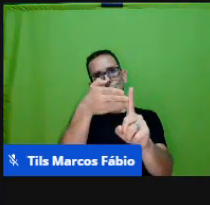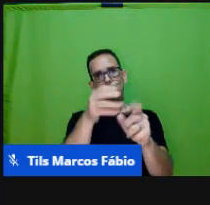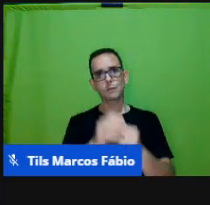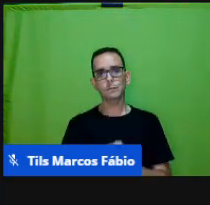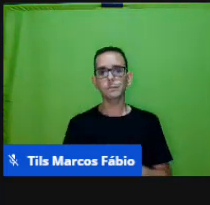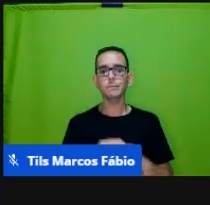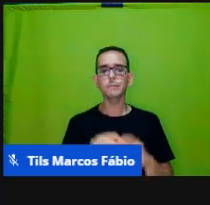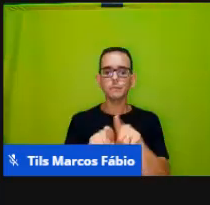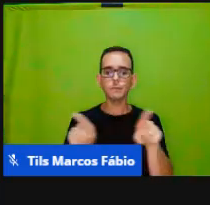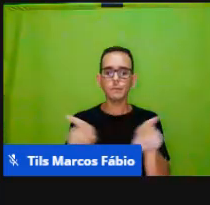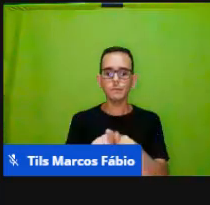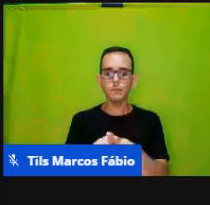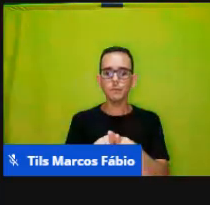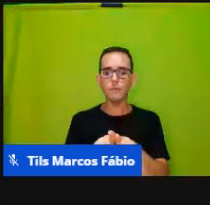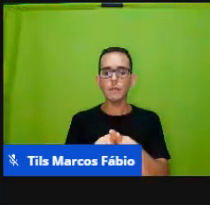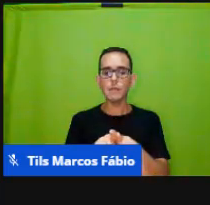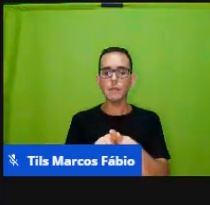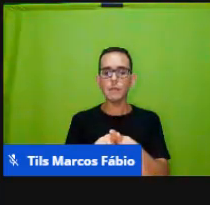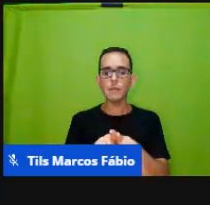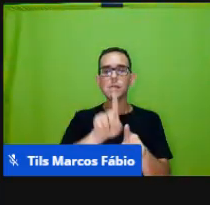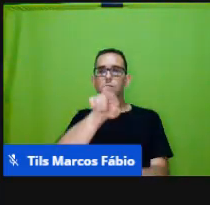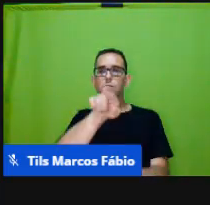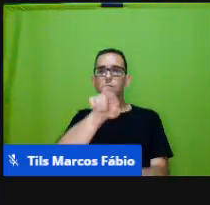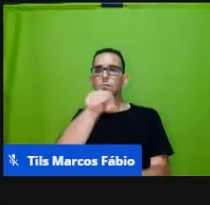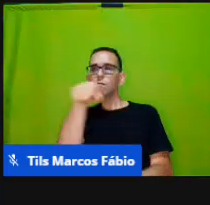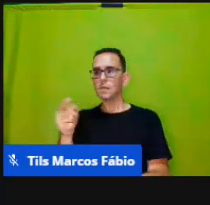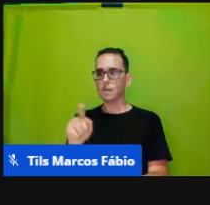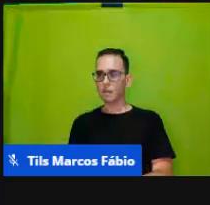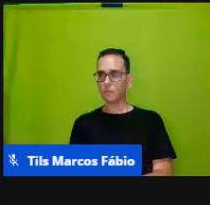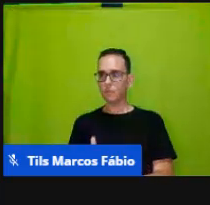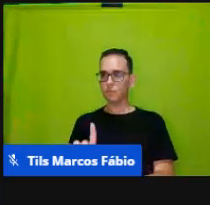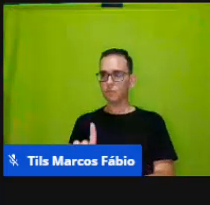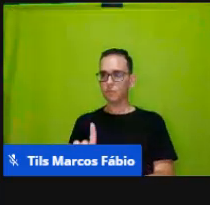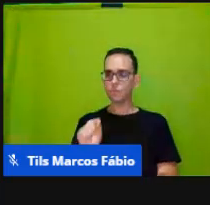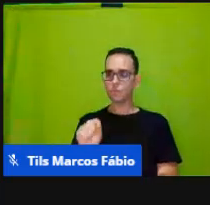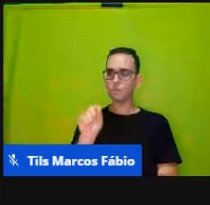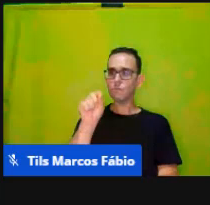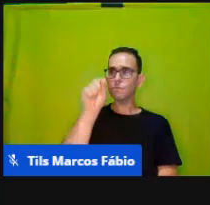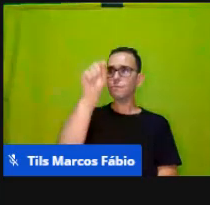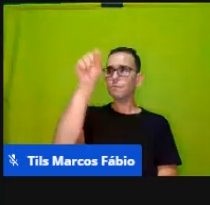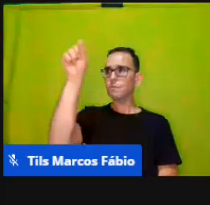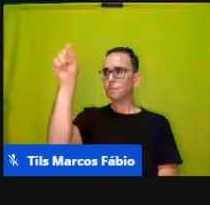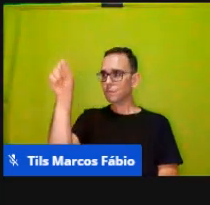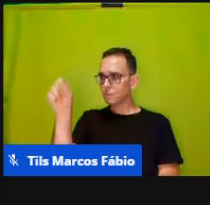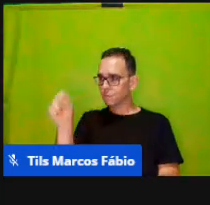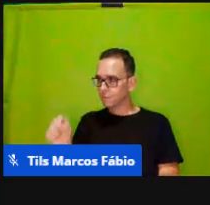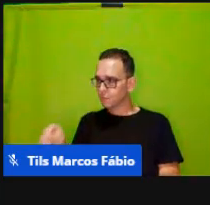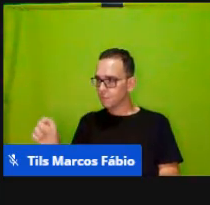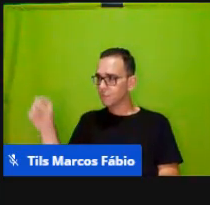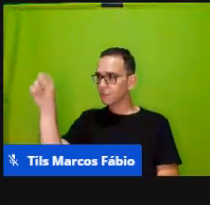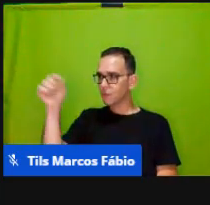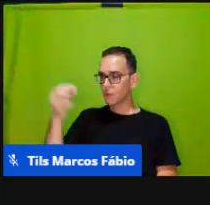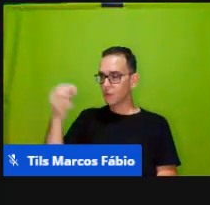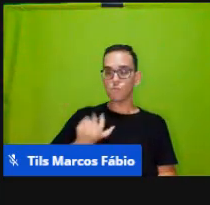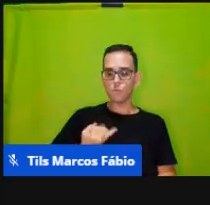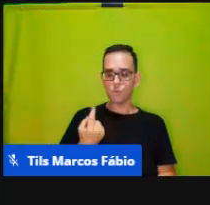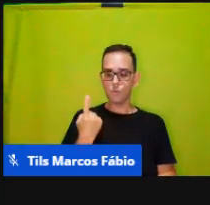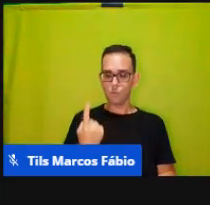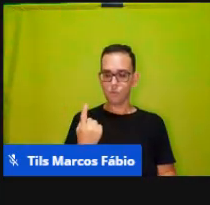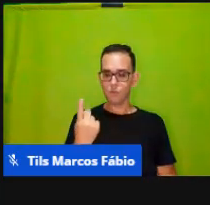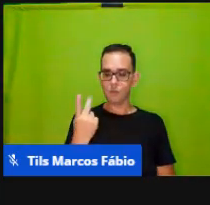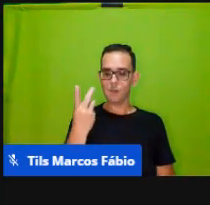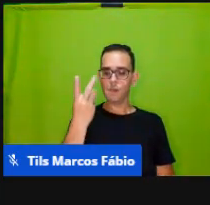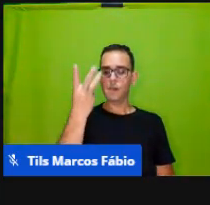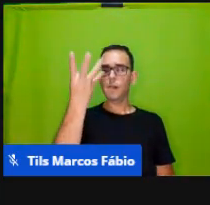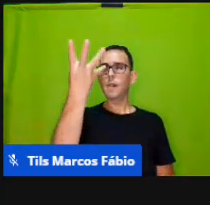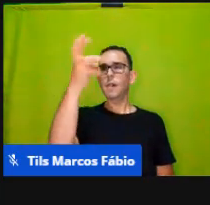acontece ali com uma trilha uma trilha onde o professor numerou os quadradinhos da trilha enquanto ele está no